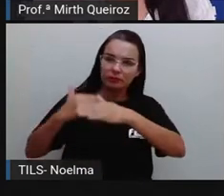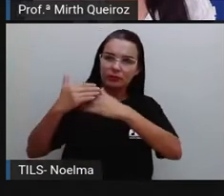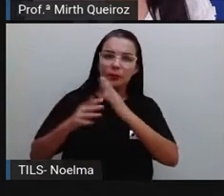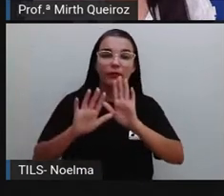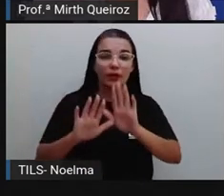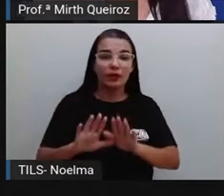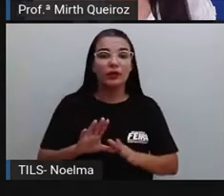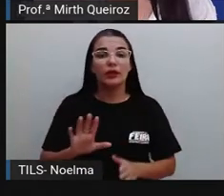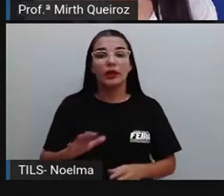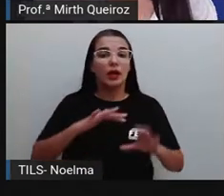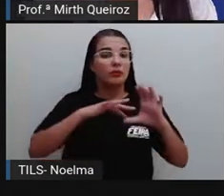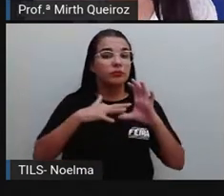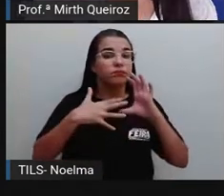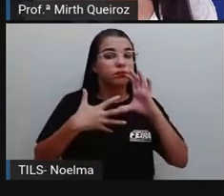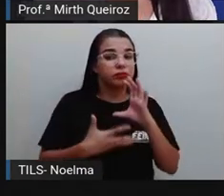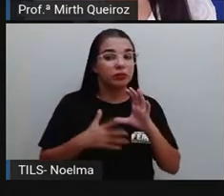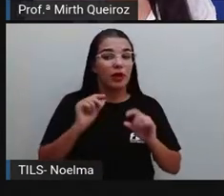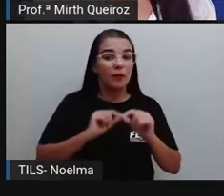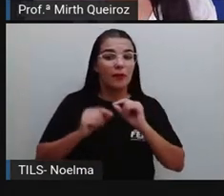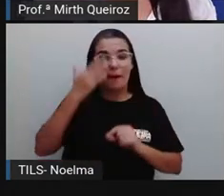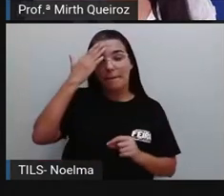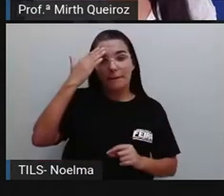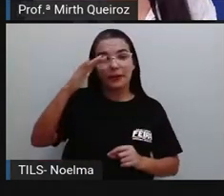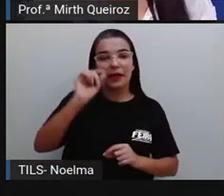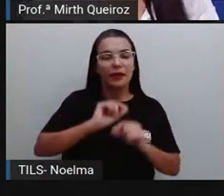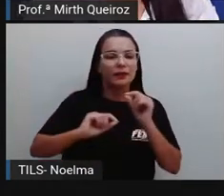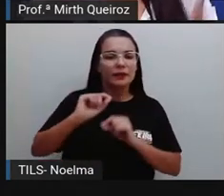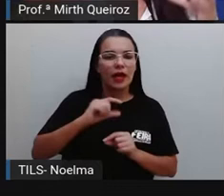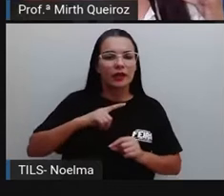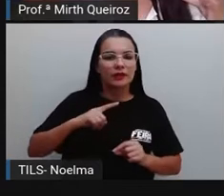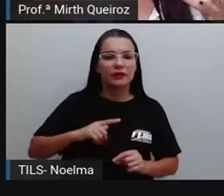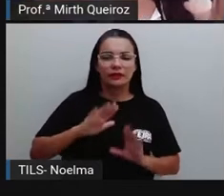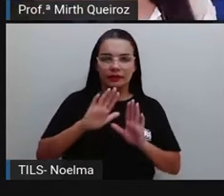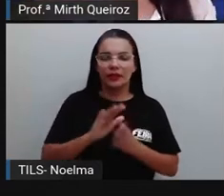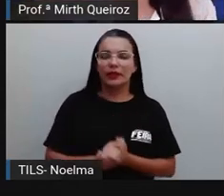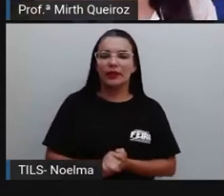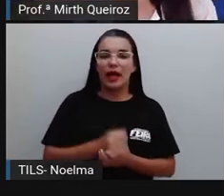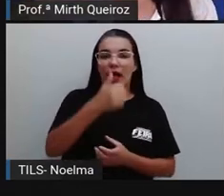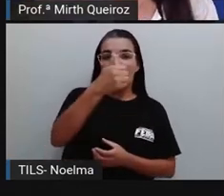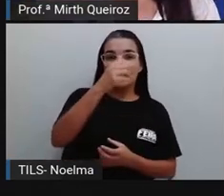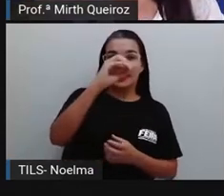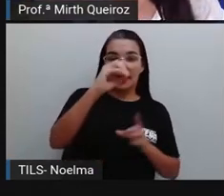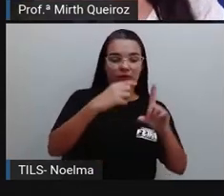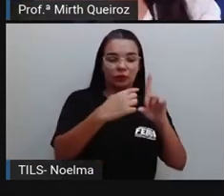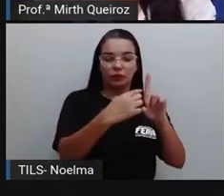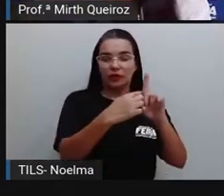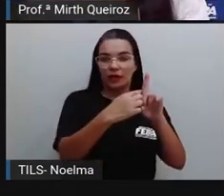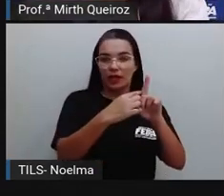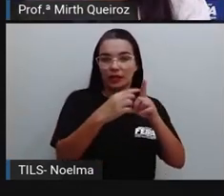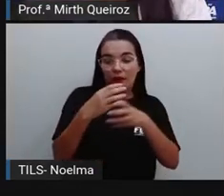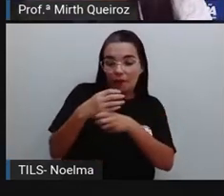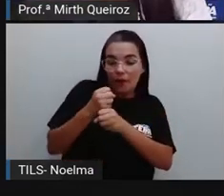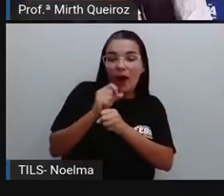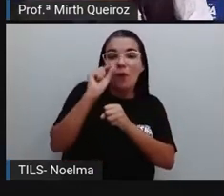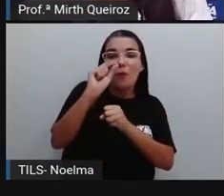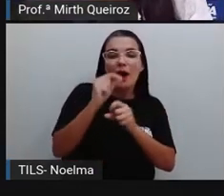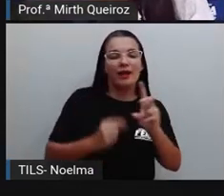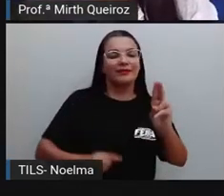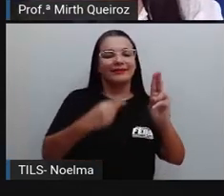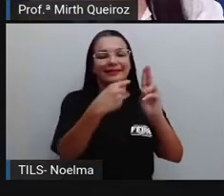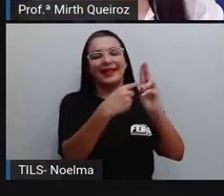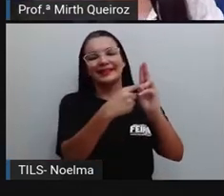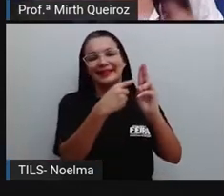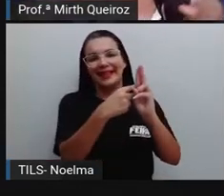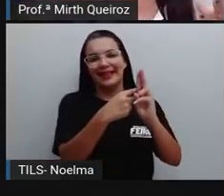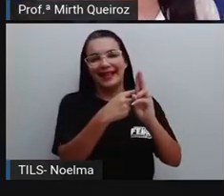dos principais aspectos desse sistema é que, se eu pego dez unidades, vai formar uma dezena.